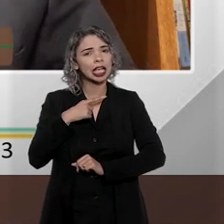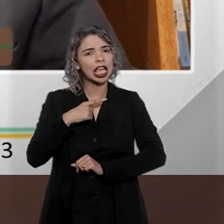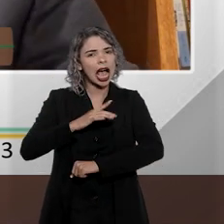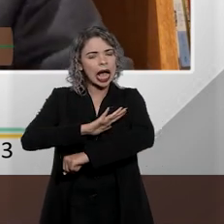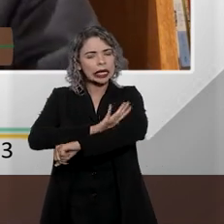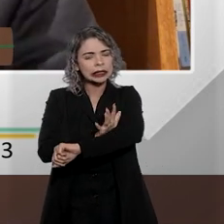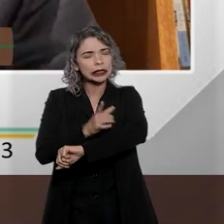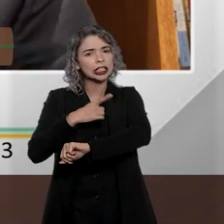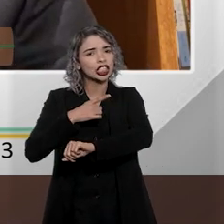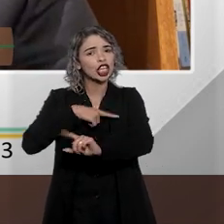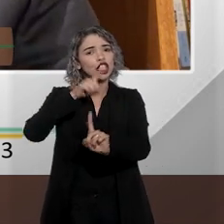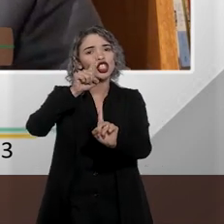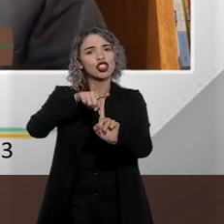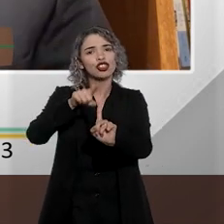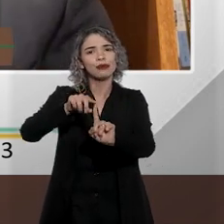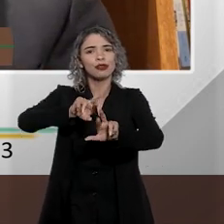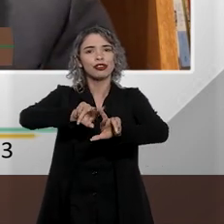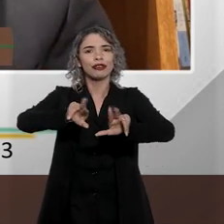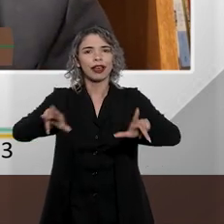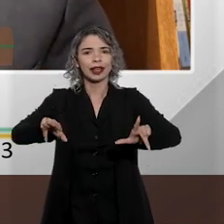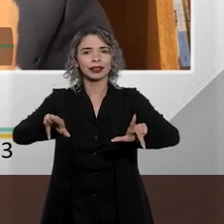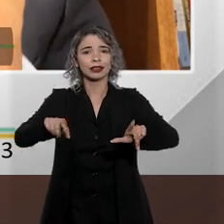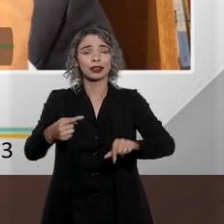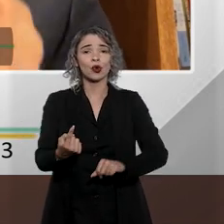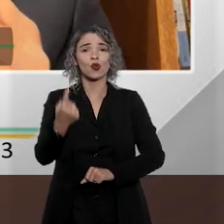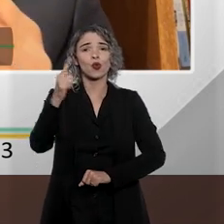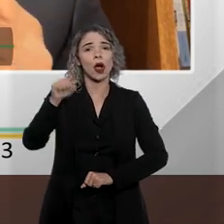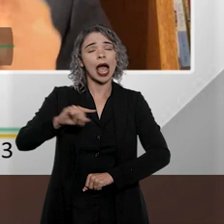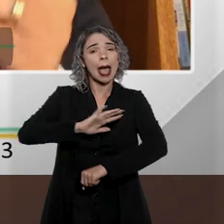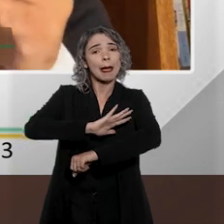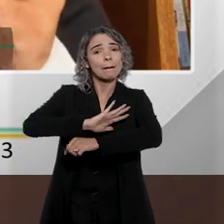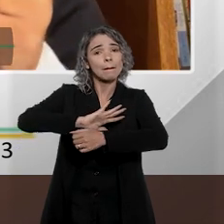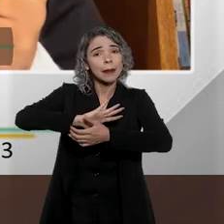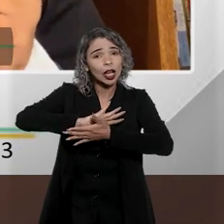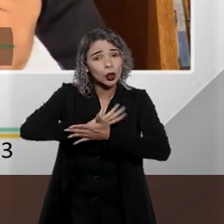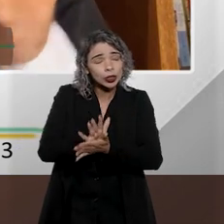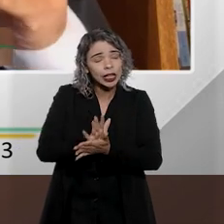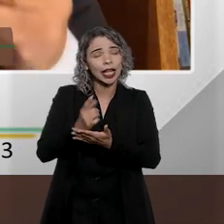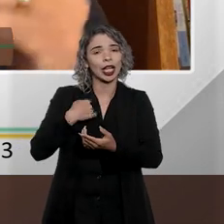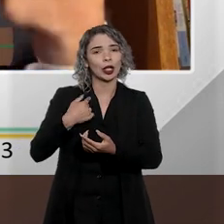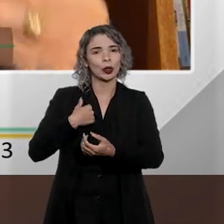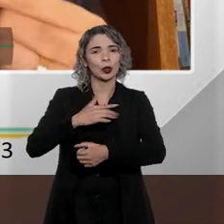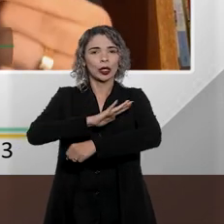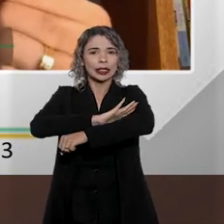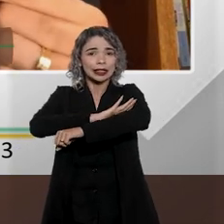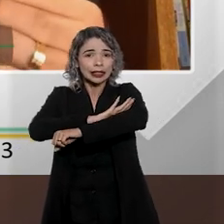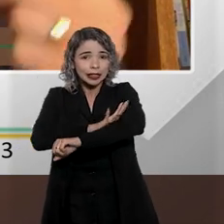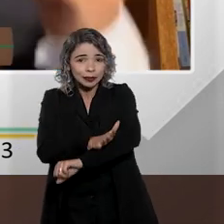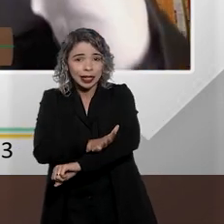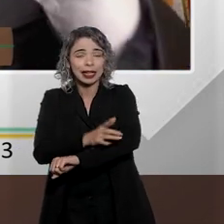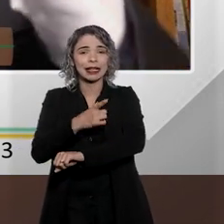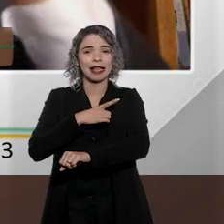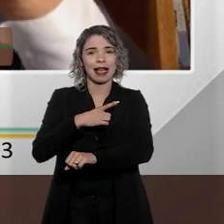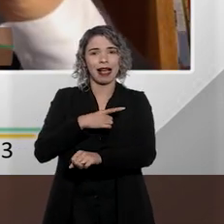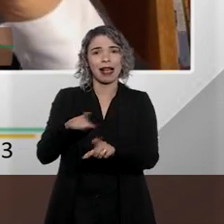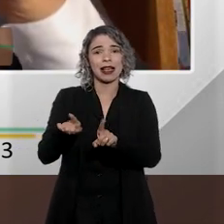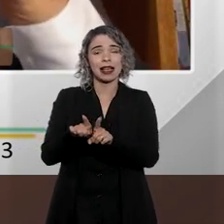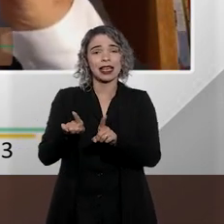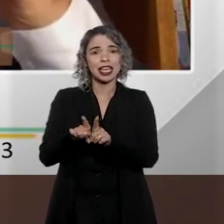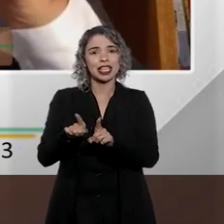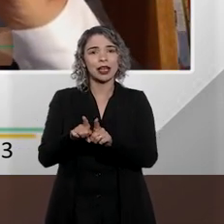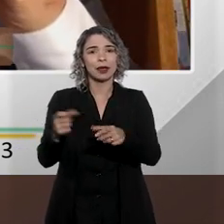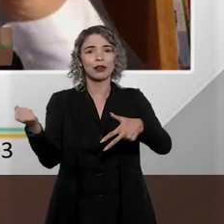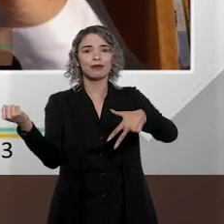que tem várias espécies, entre eles o preconceito, a discriminação, que é o preconceito em ação, e a